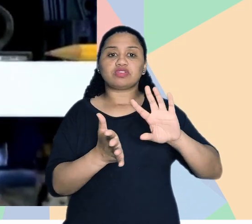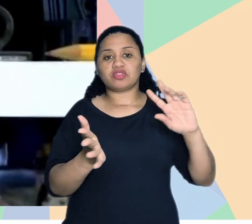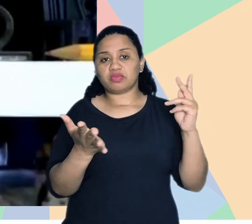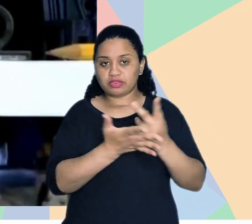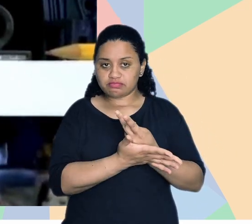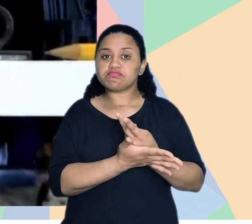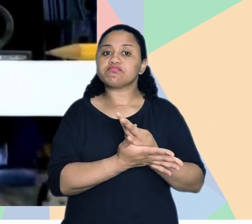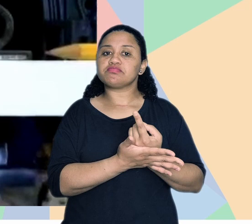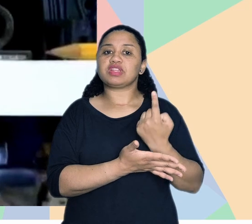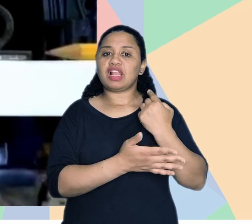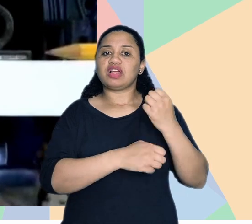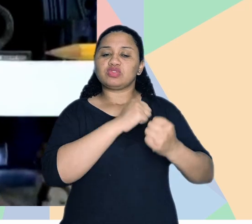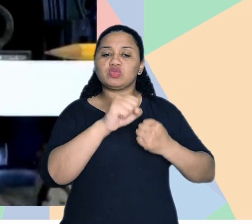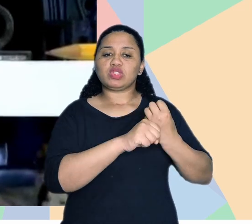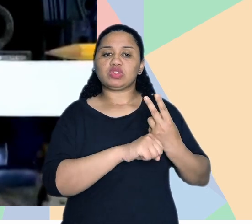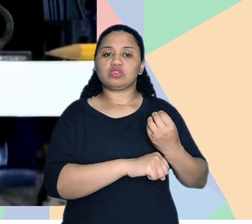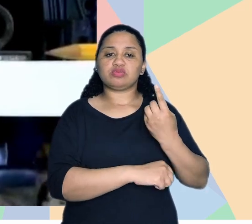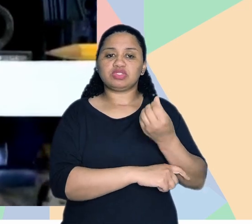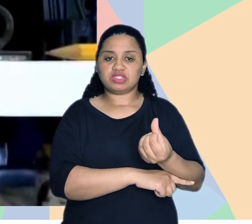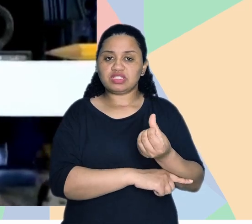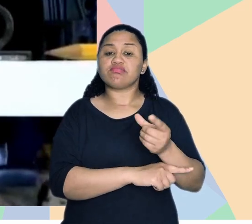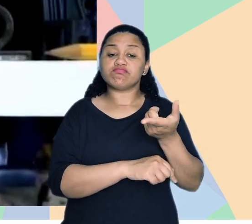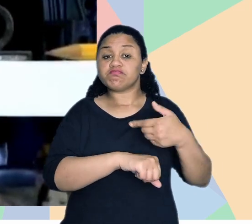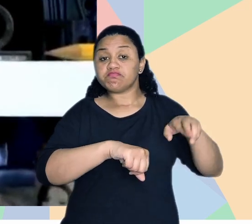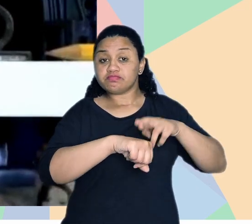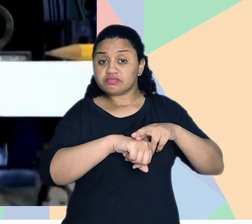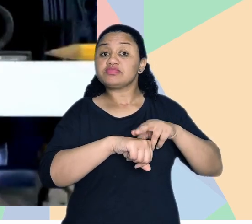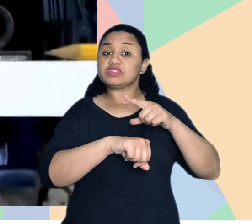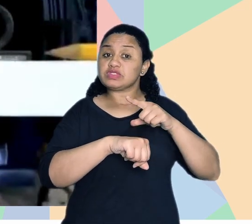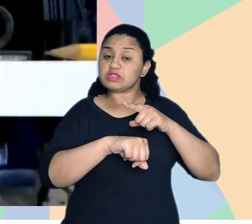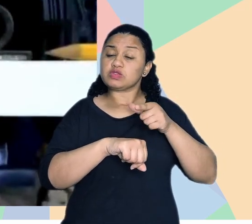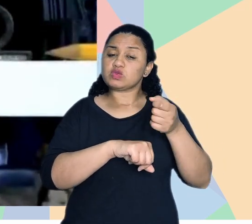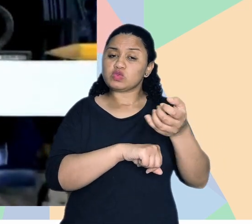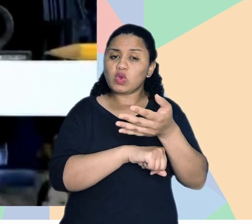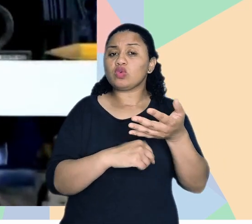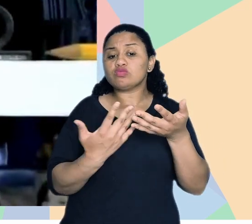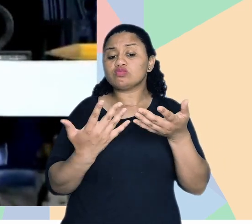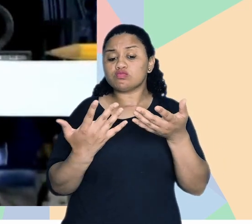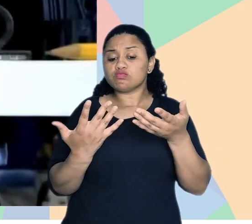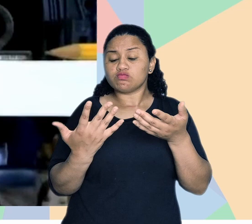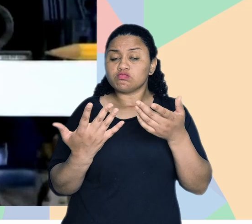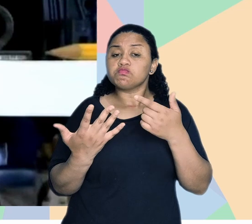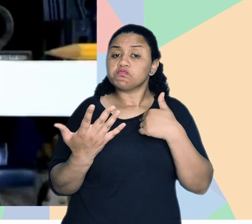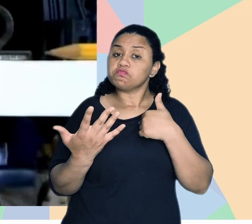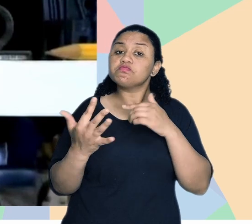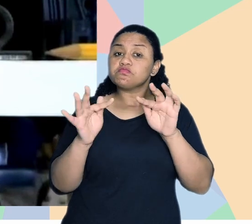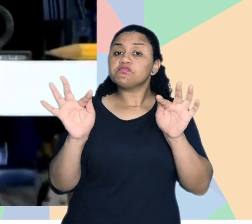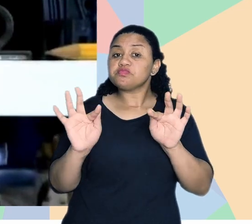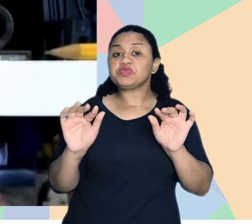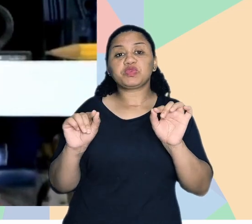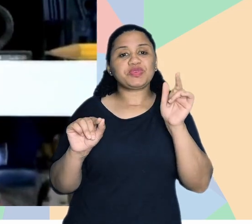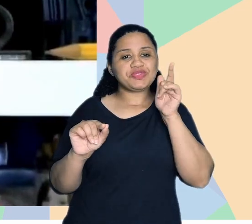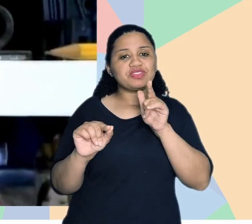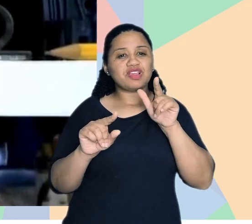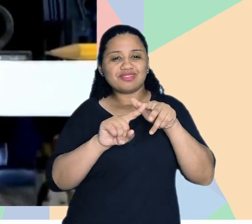compreendeu, né? Que realmente foi um equívoco lá em 2016. E nessa revisão, a gente vai ter essa atualização que vai,